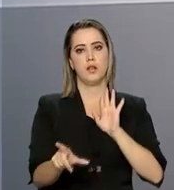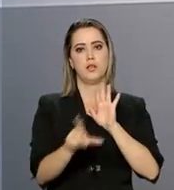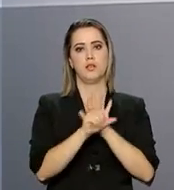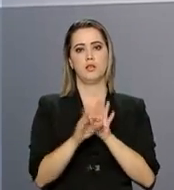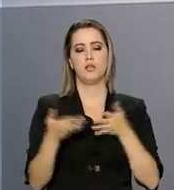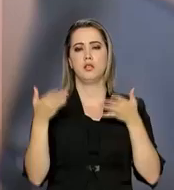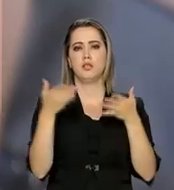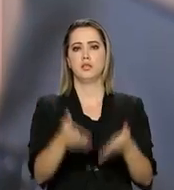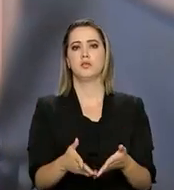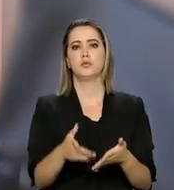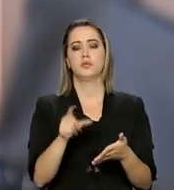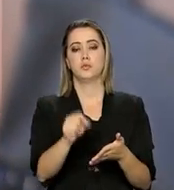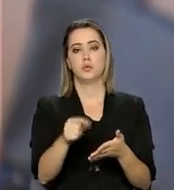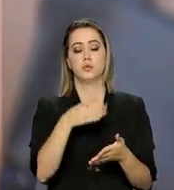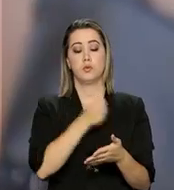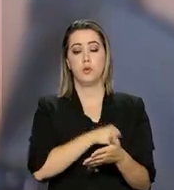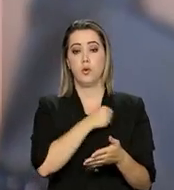deste ano.